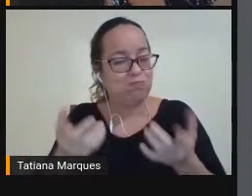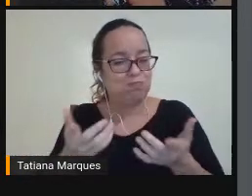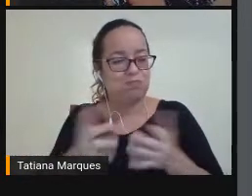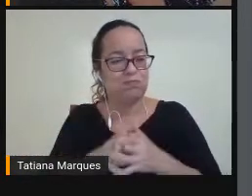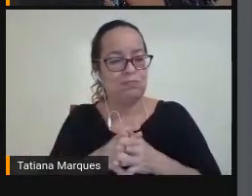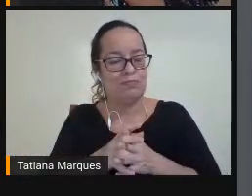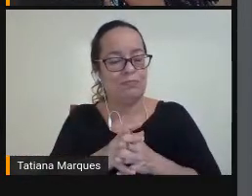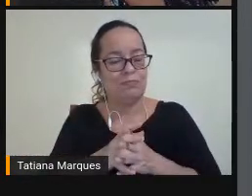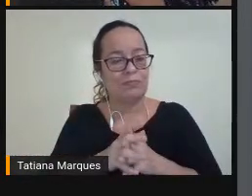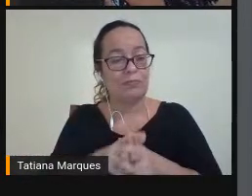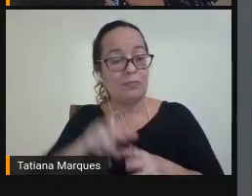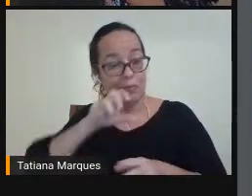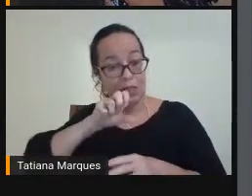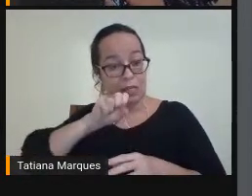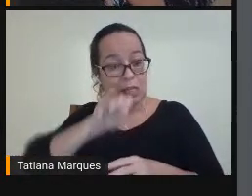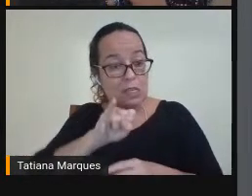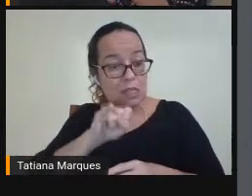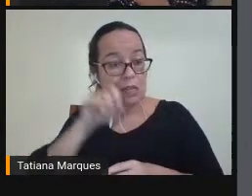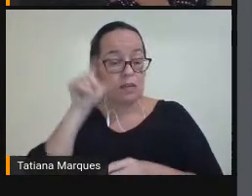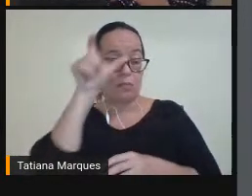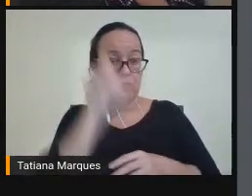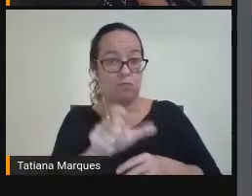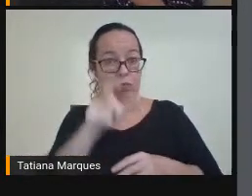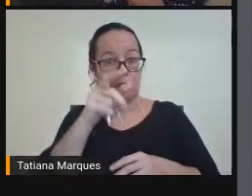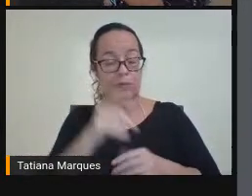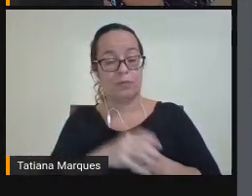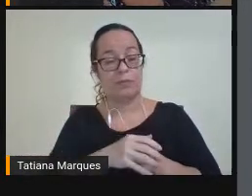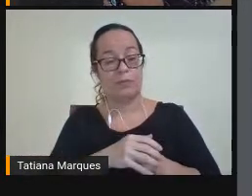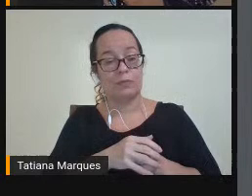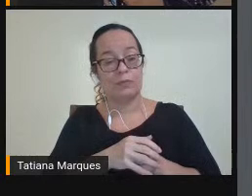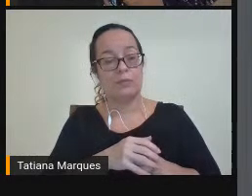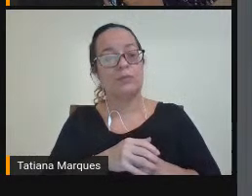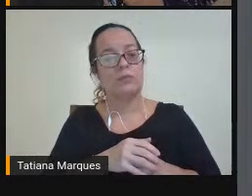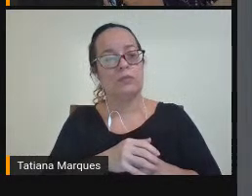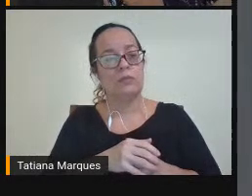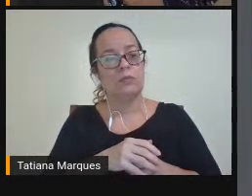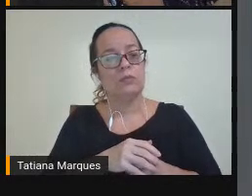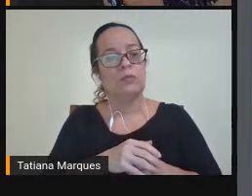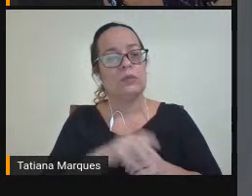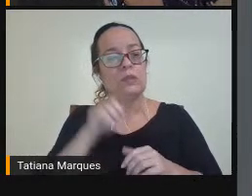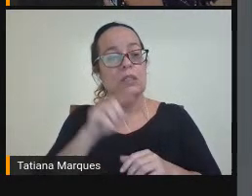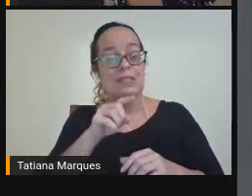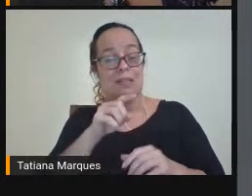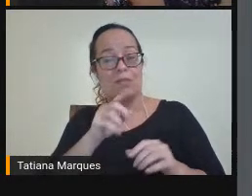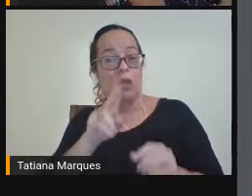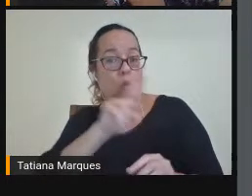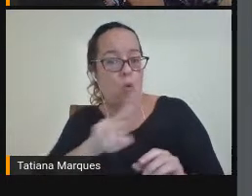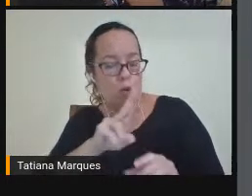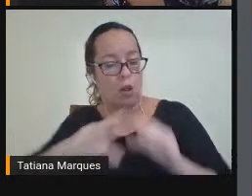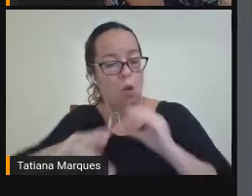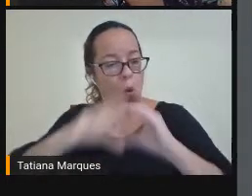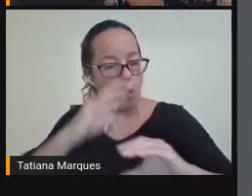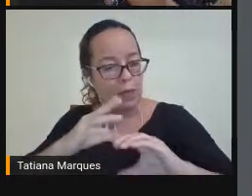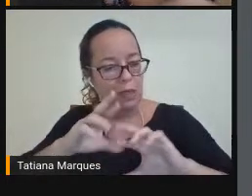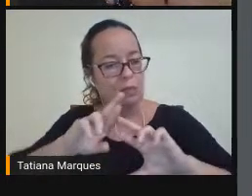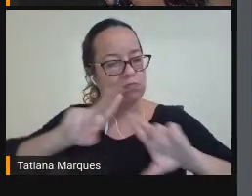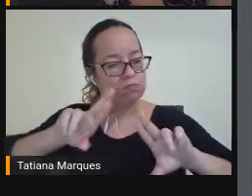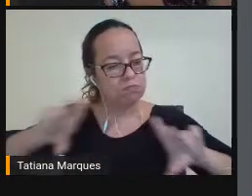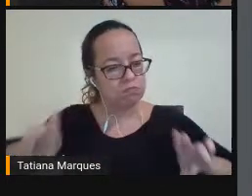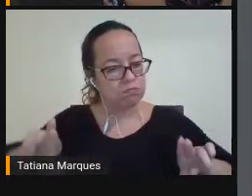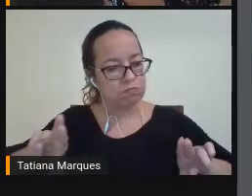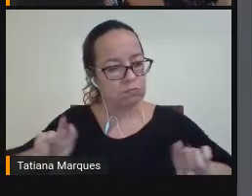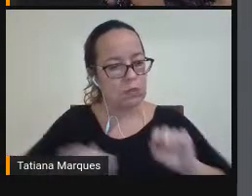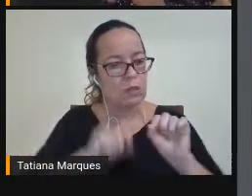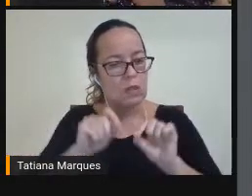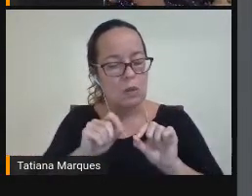se você Né? Utiliza A comunicação Alternativa Só como Um